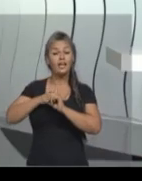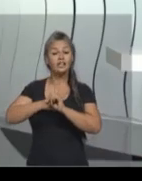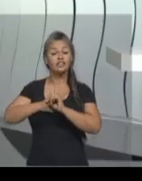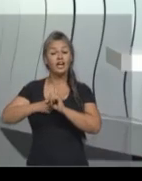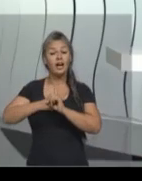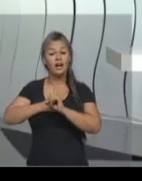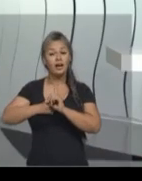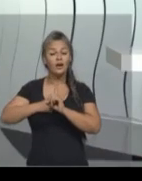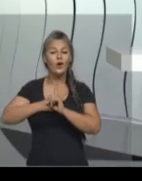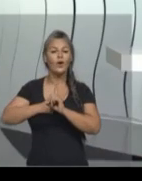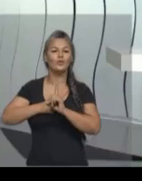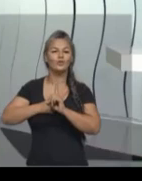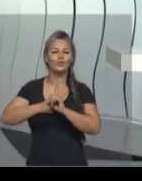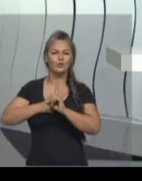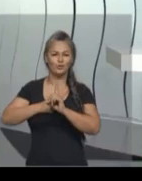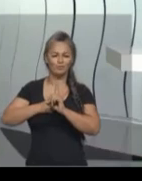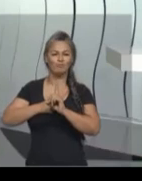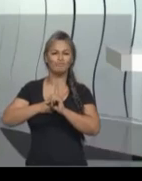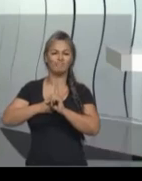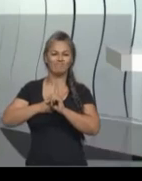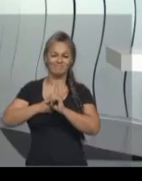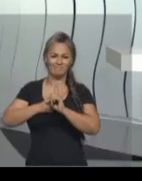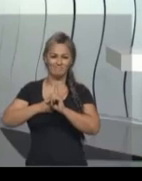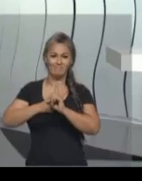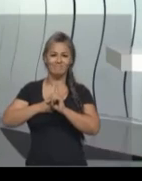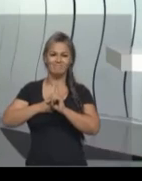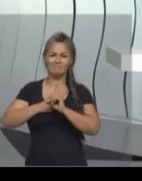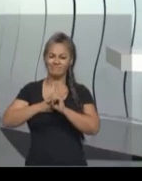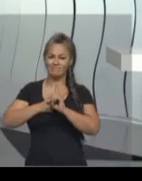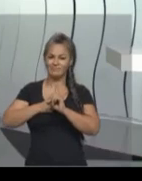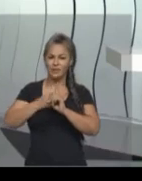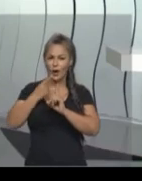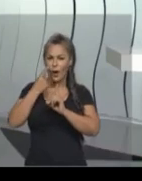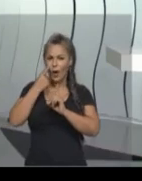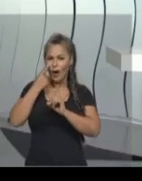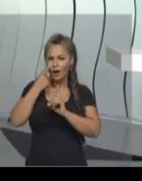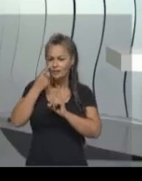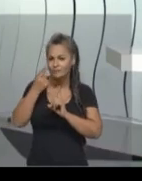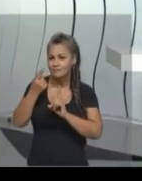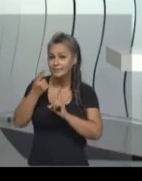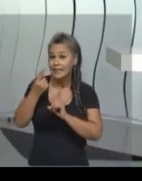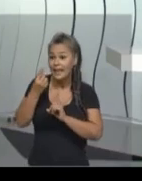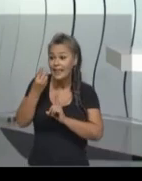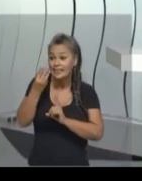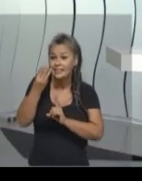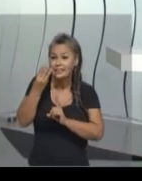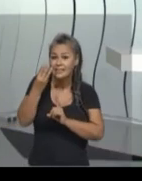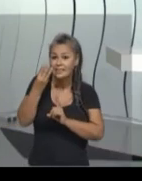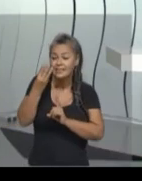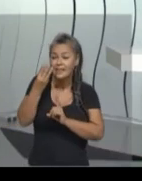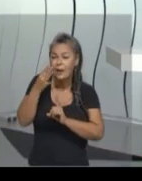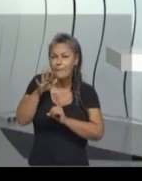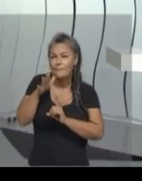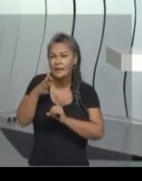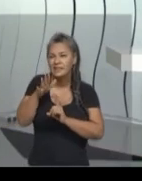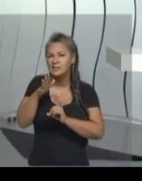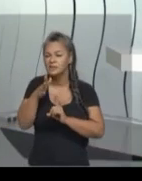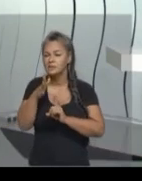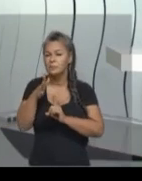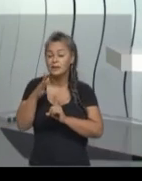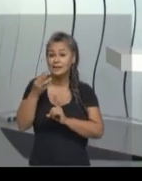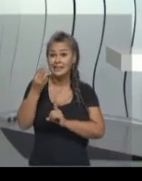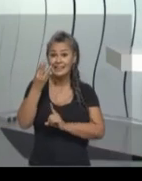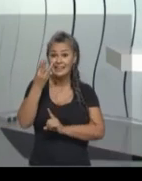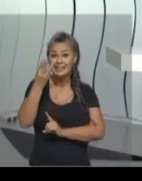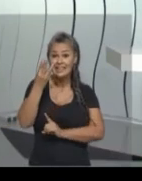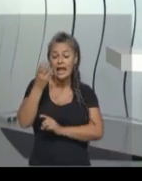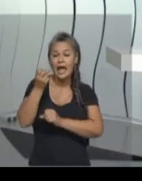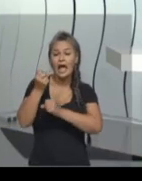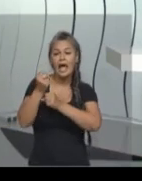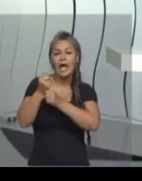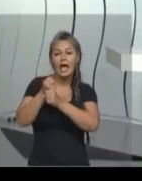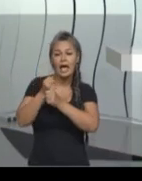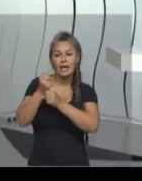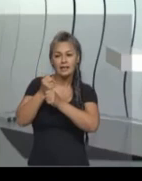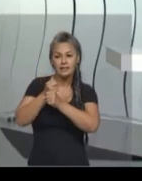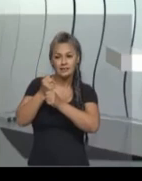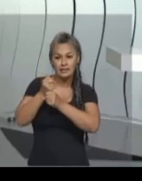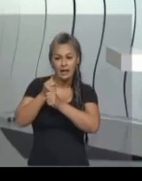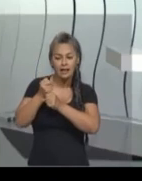1825 nós temos um período de quase exatamente 3 anos